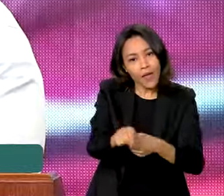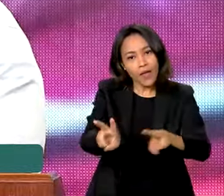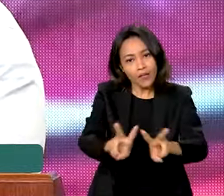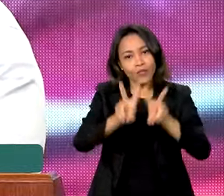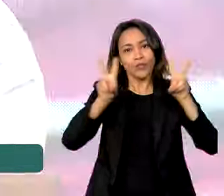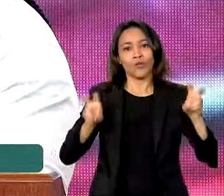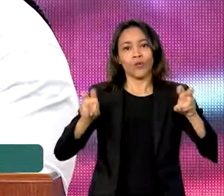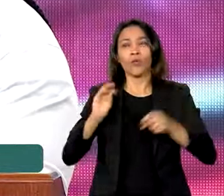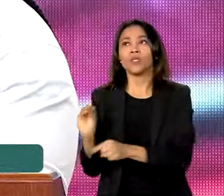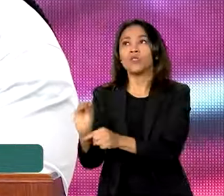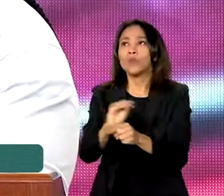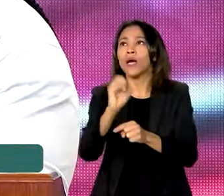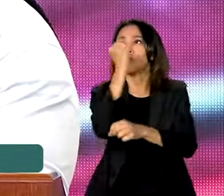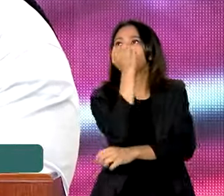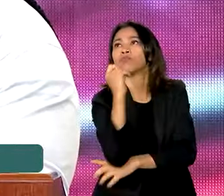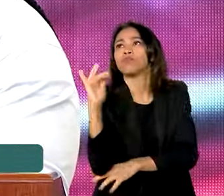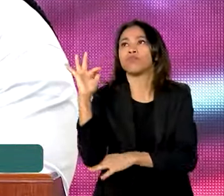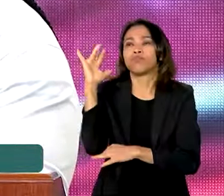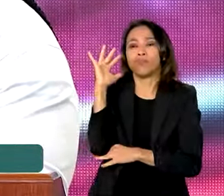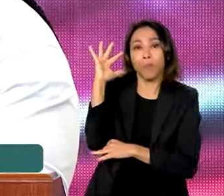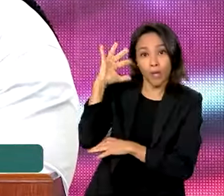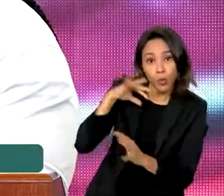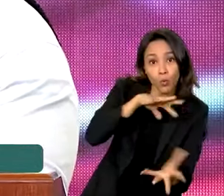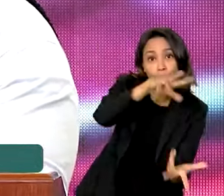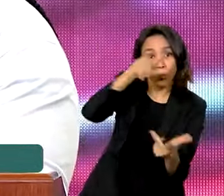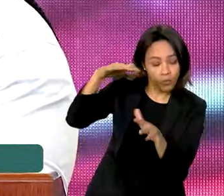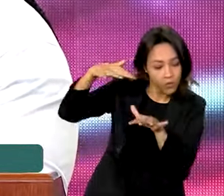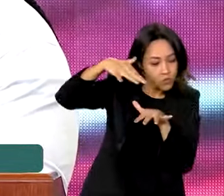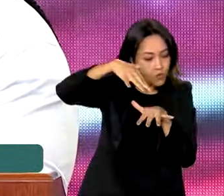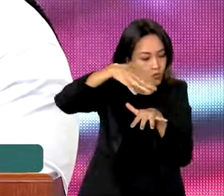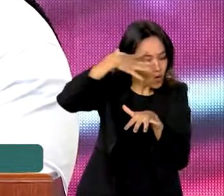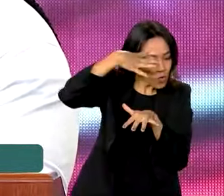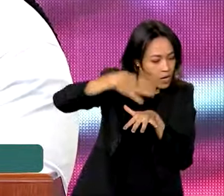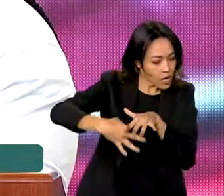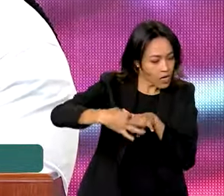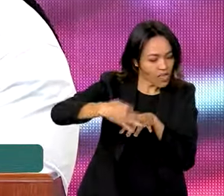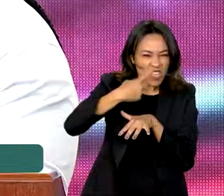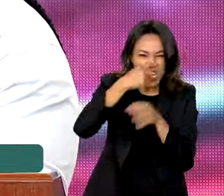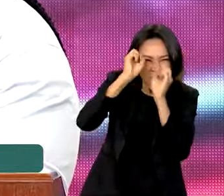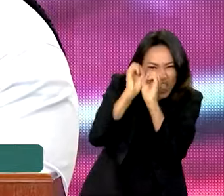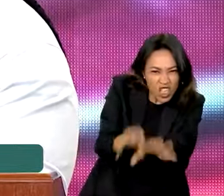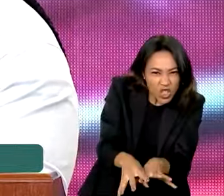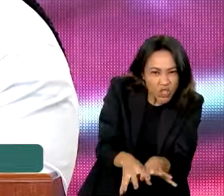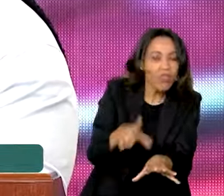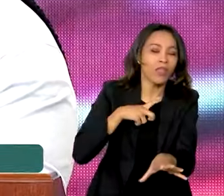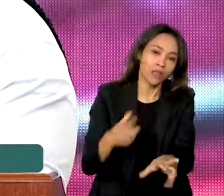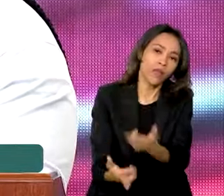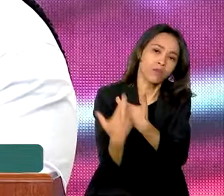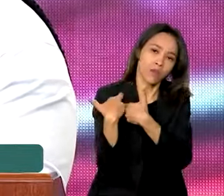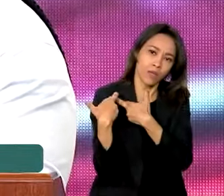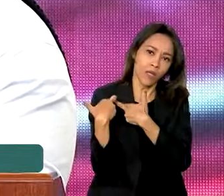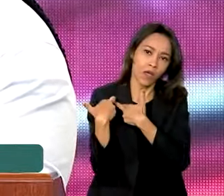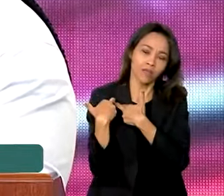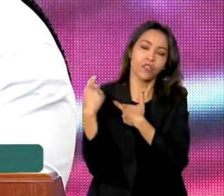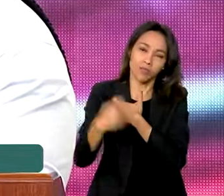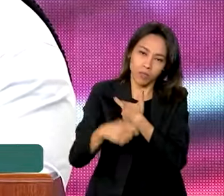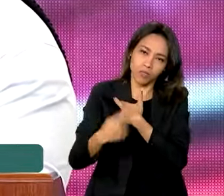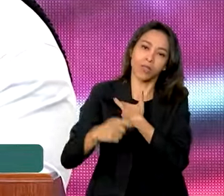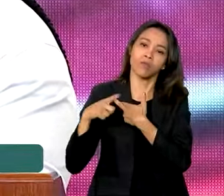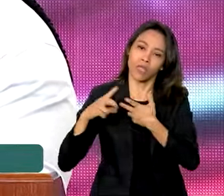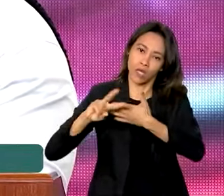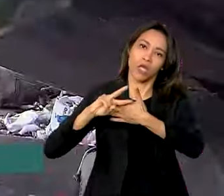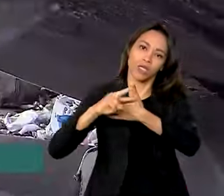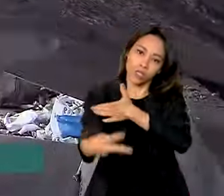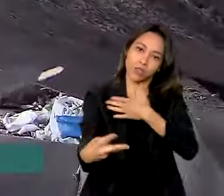questão ambiental. Para que a gente, de fato, o mundo entenda que se a gente gera lixo, a gente tem responsabilidades e a gente tem que arcar com essas